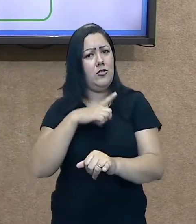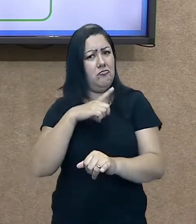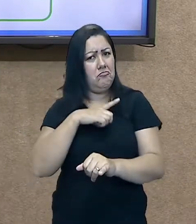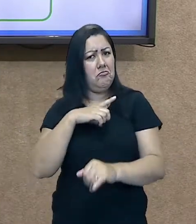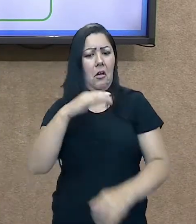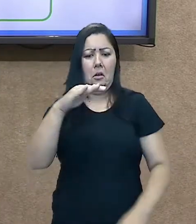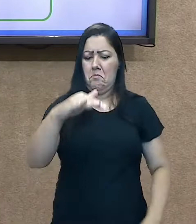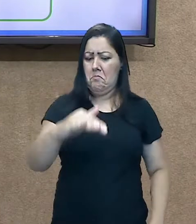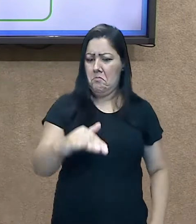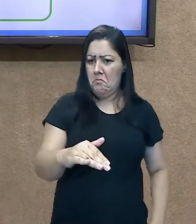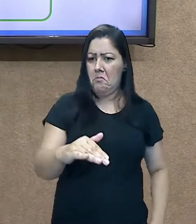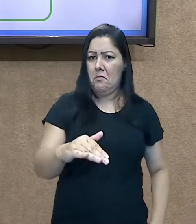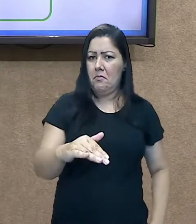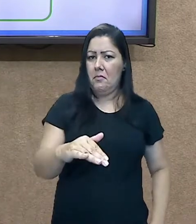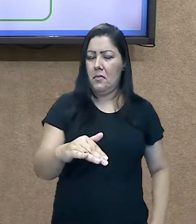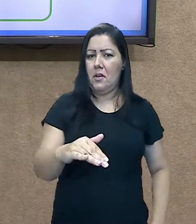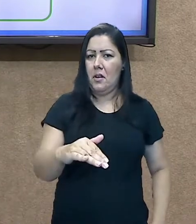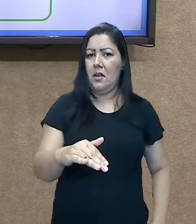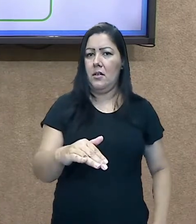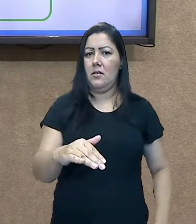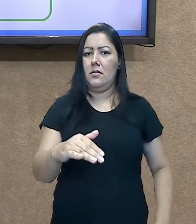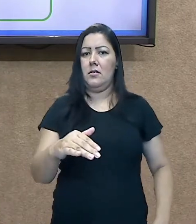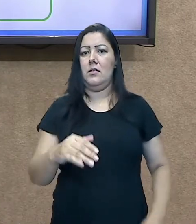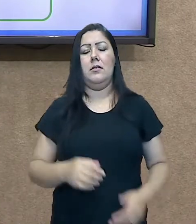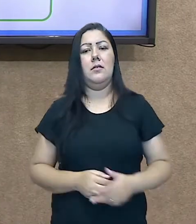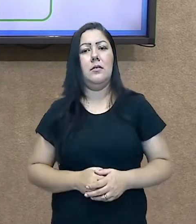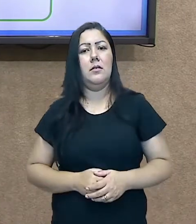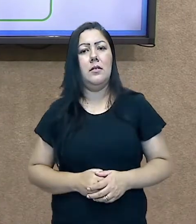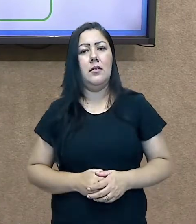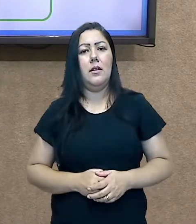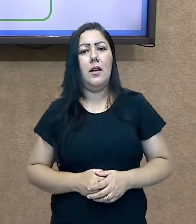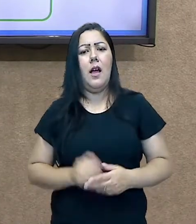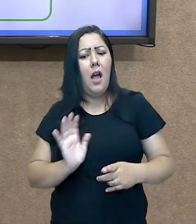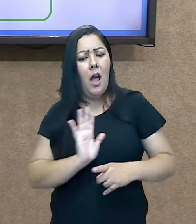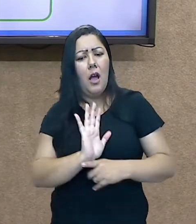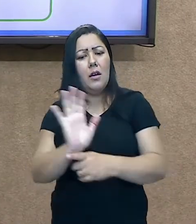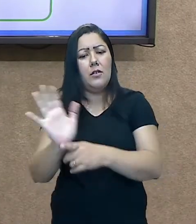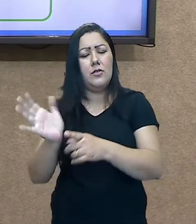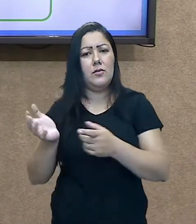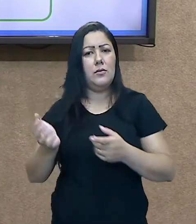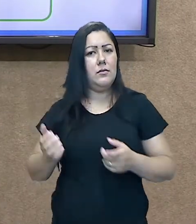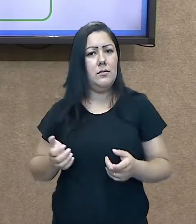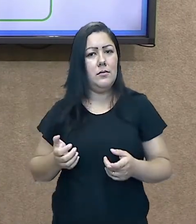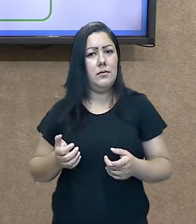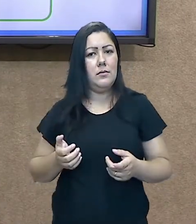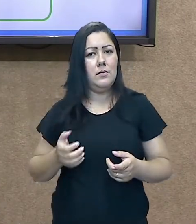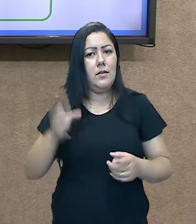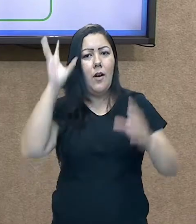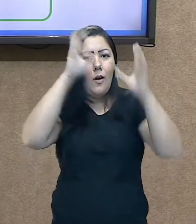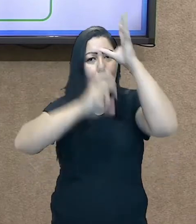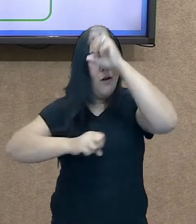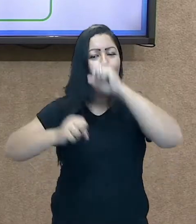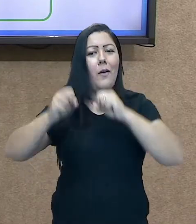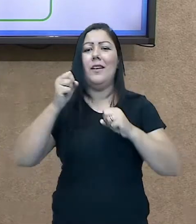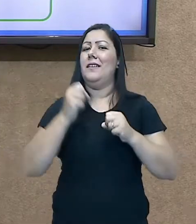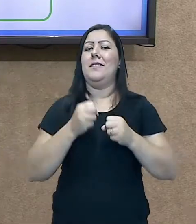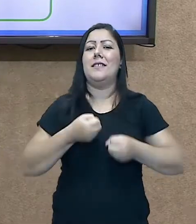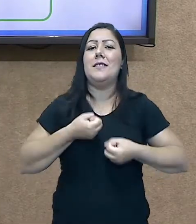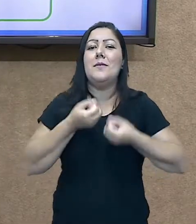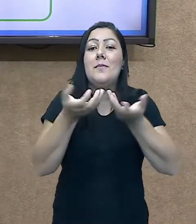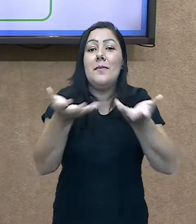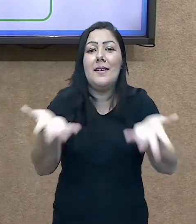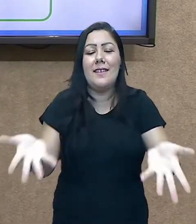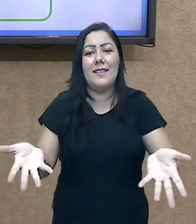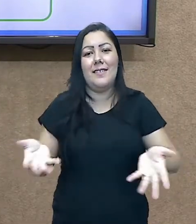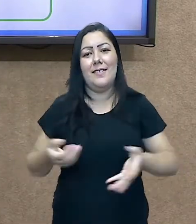inclusive, nos ajudado. Certo? As suas aulas. Você pode dar uma sugestão para o seu